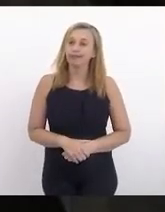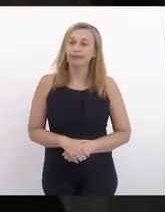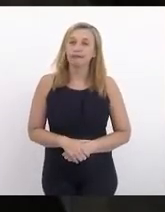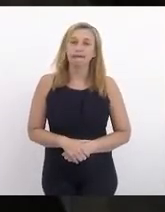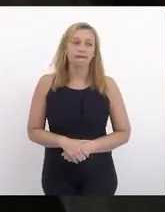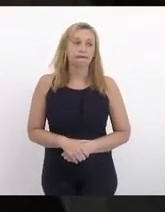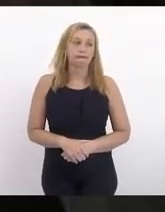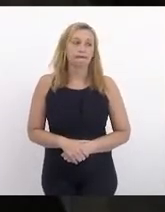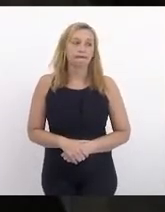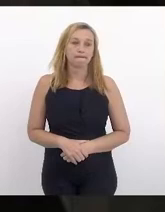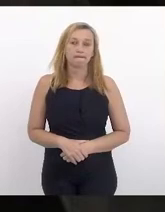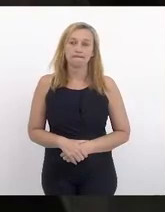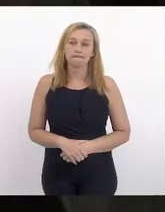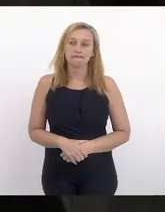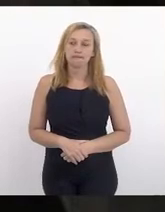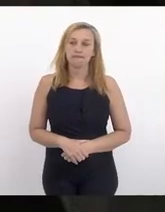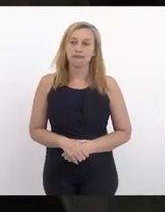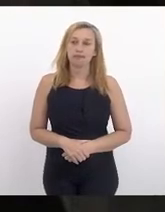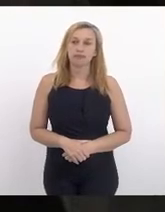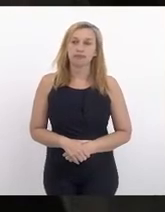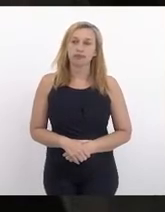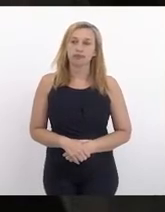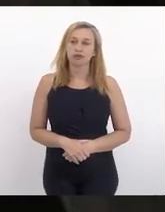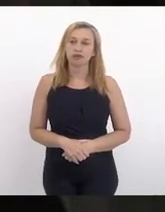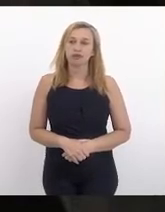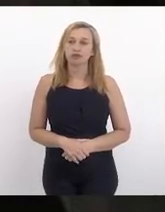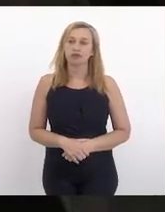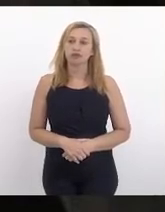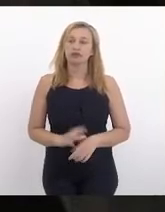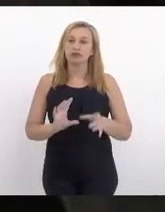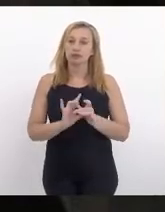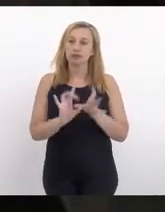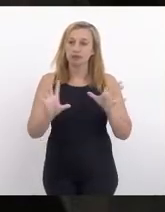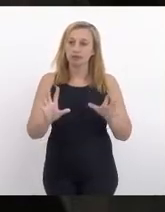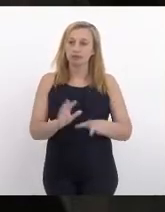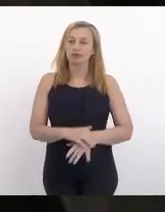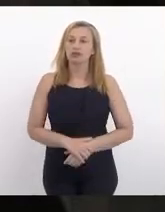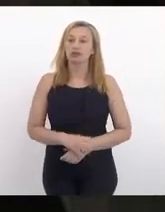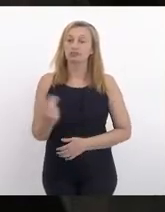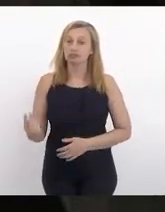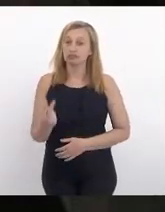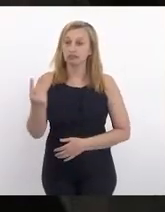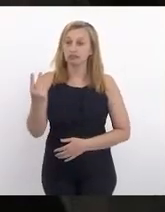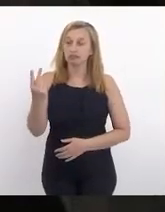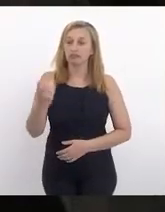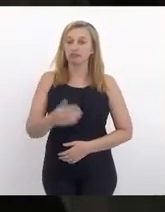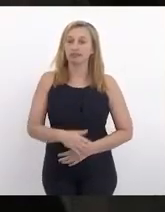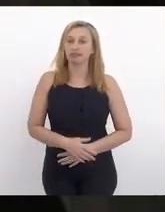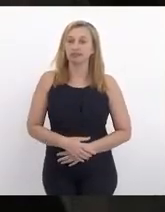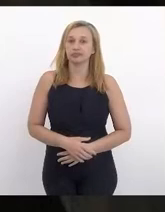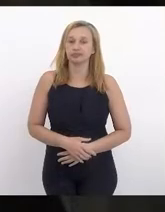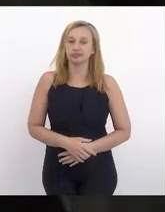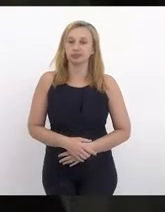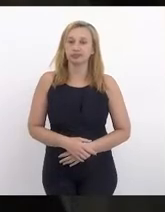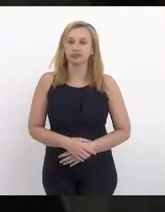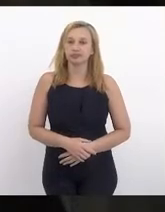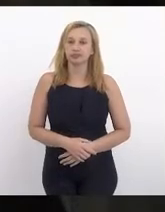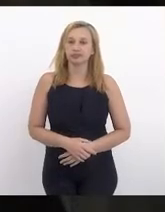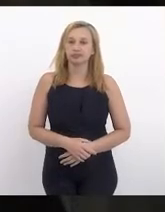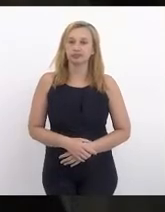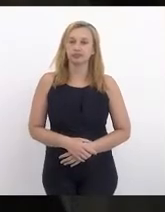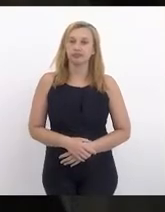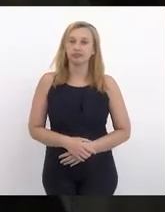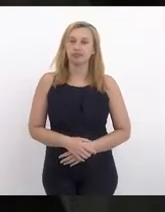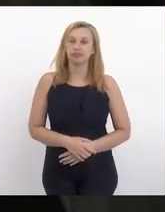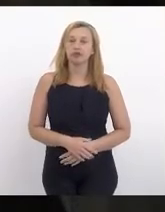excepcional, permitir que a margem dos valores consignados lançados